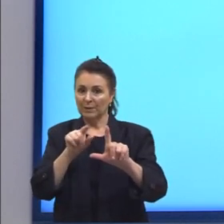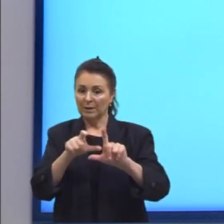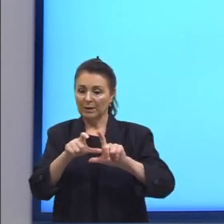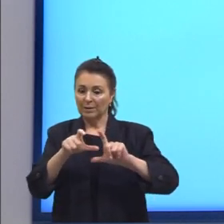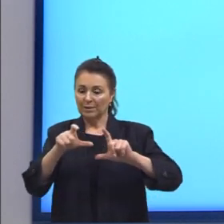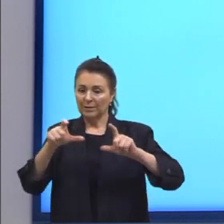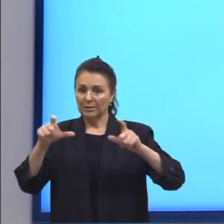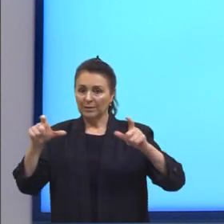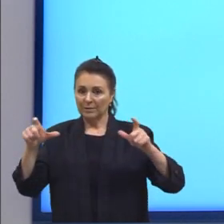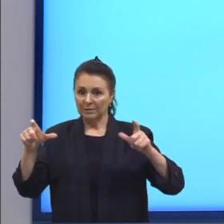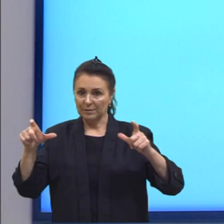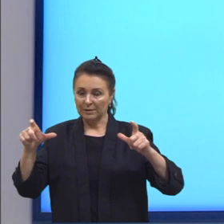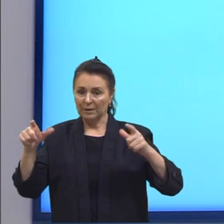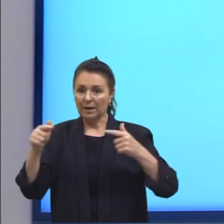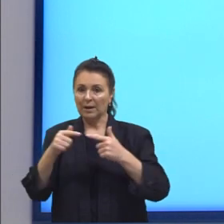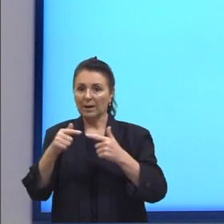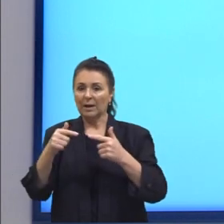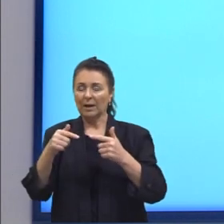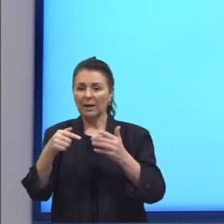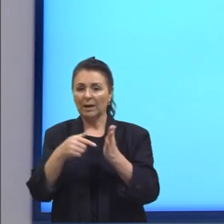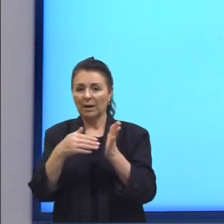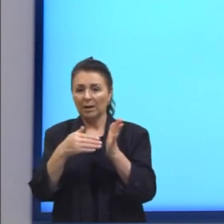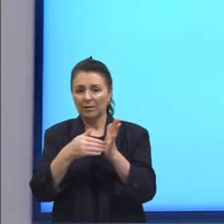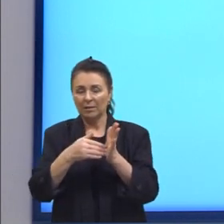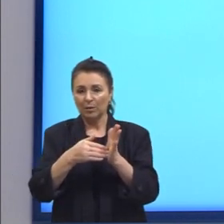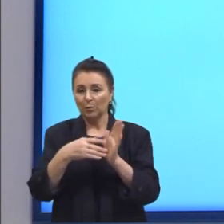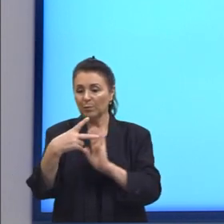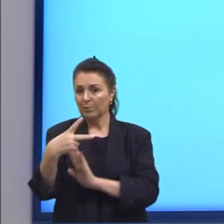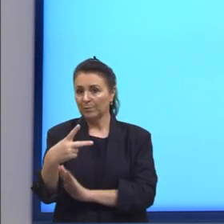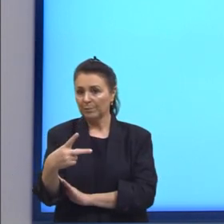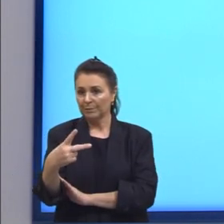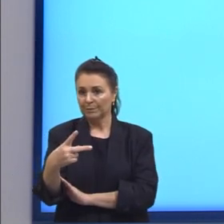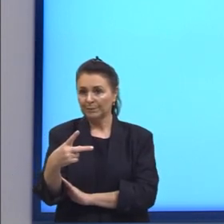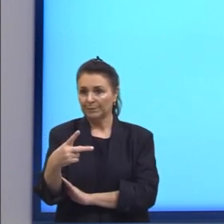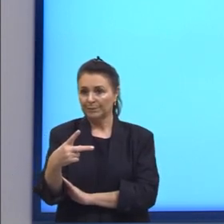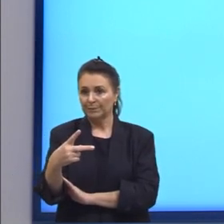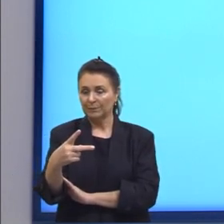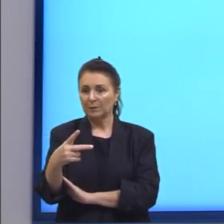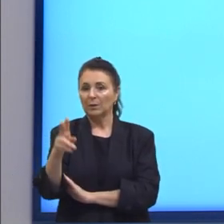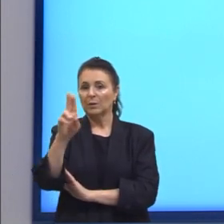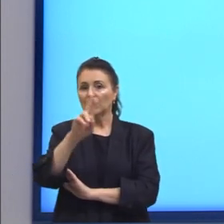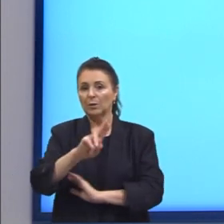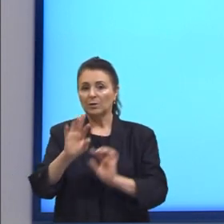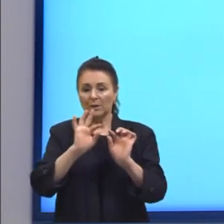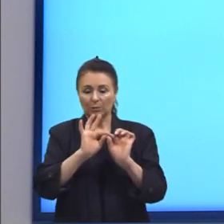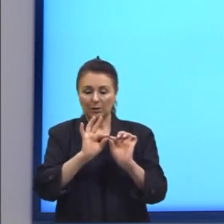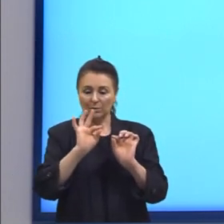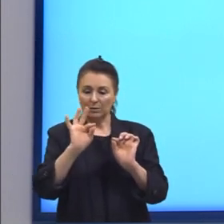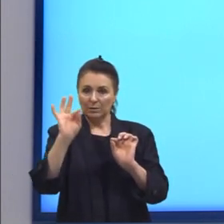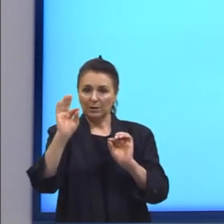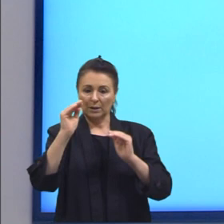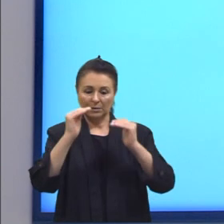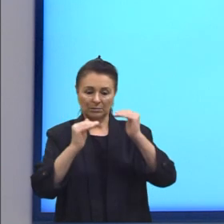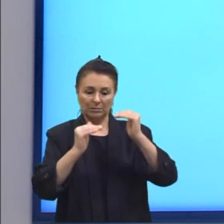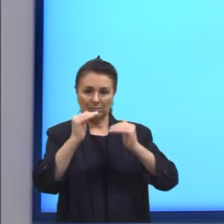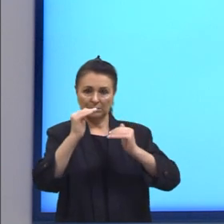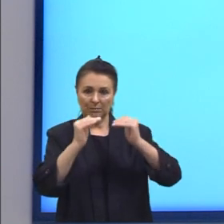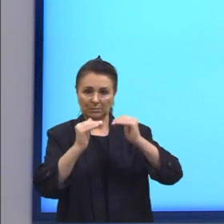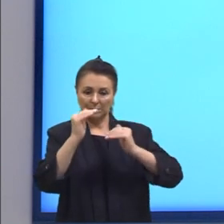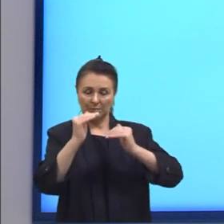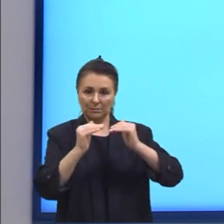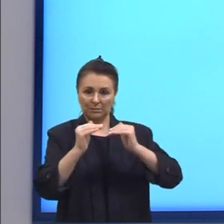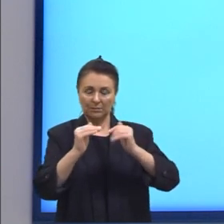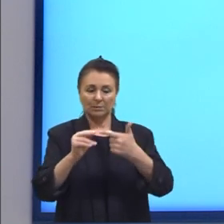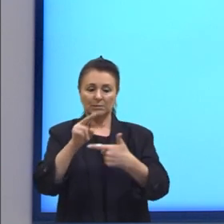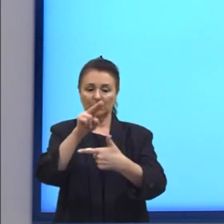até chegar no ponto P que nós marcamos. E a partir das coordenadas, nós temos cosseno no